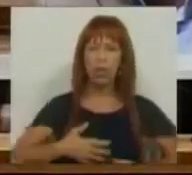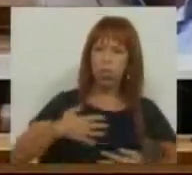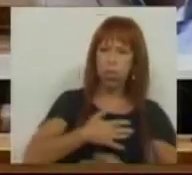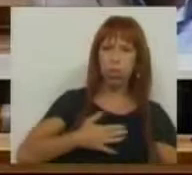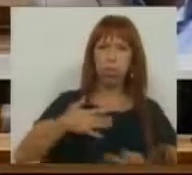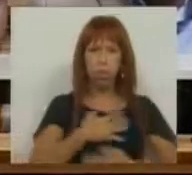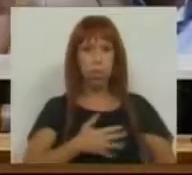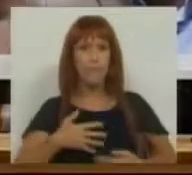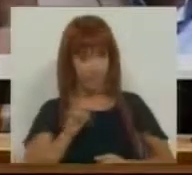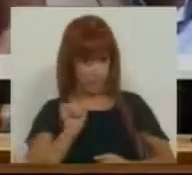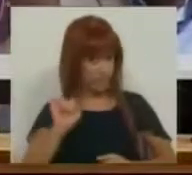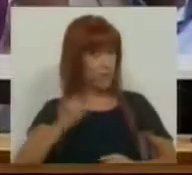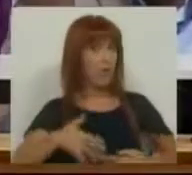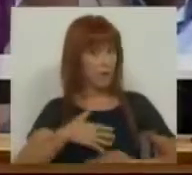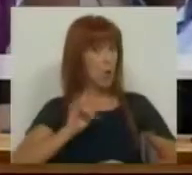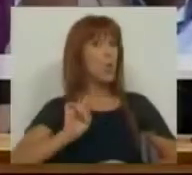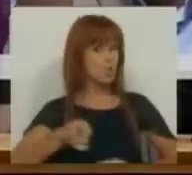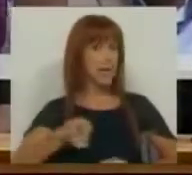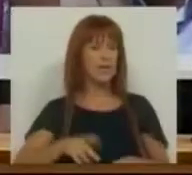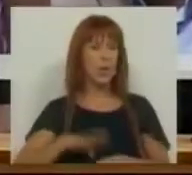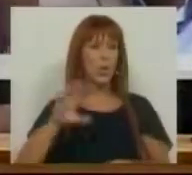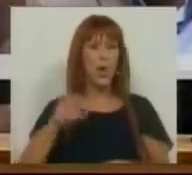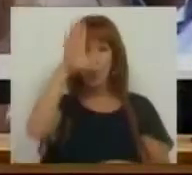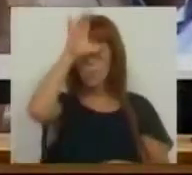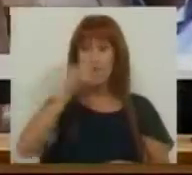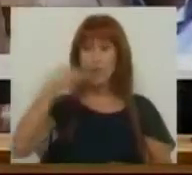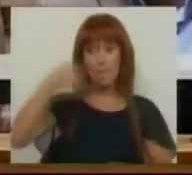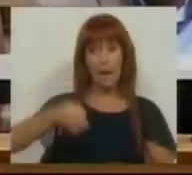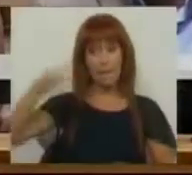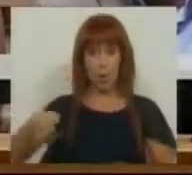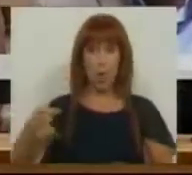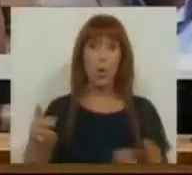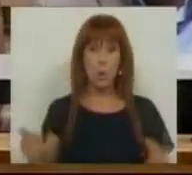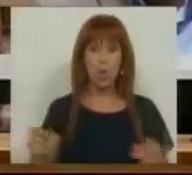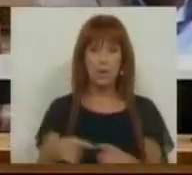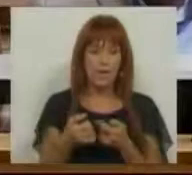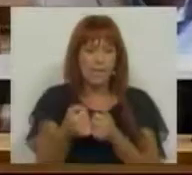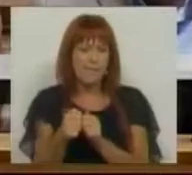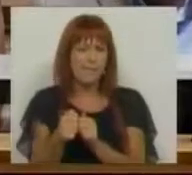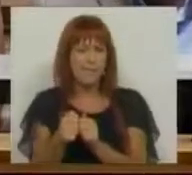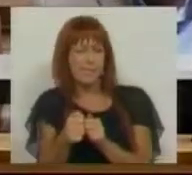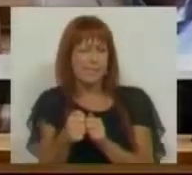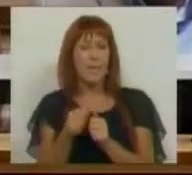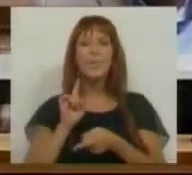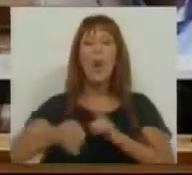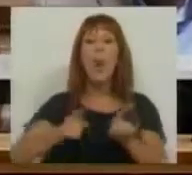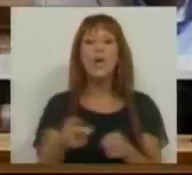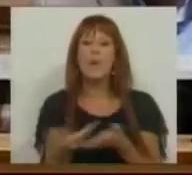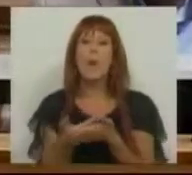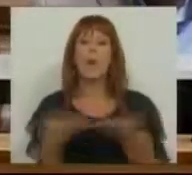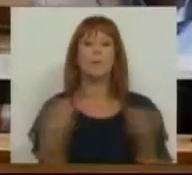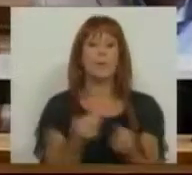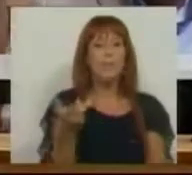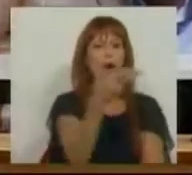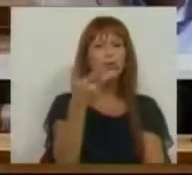-estar. E o seu mal-estar começa quando o Ministro Paulo Portas escondeu aquilo que negociou